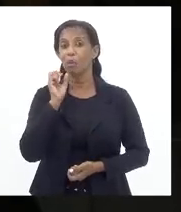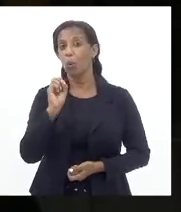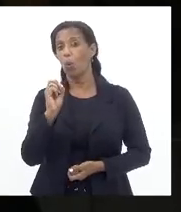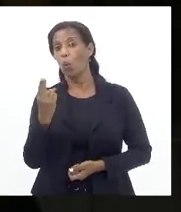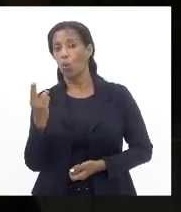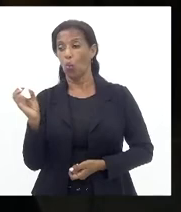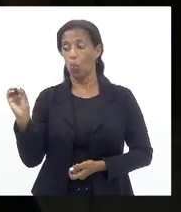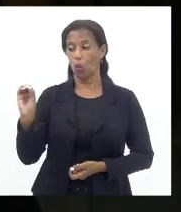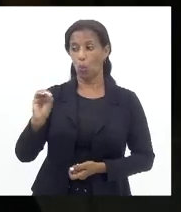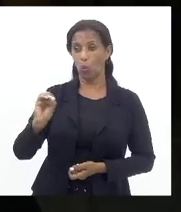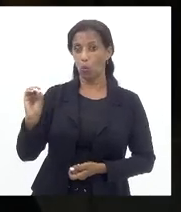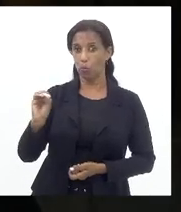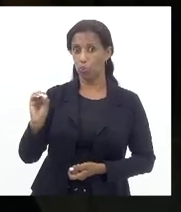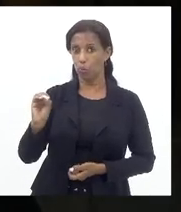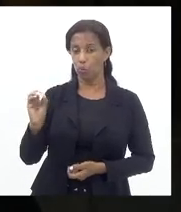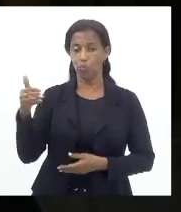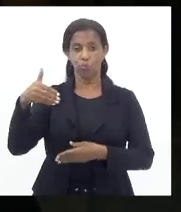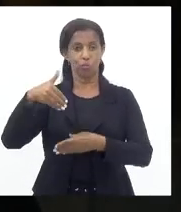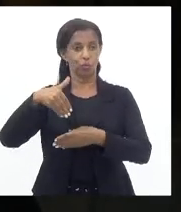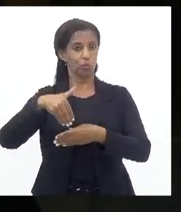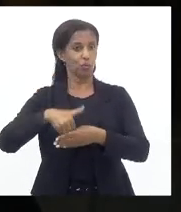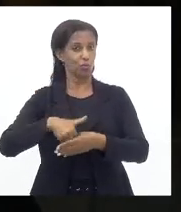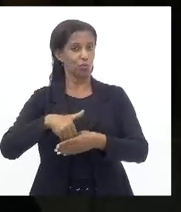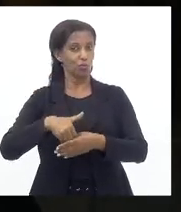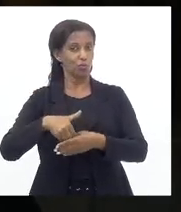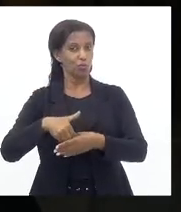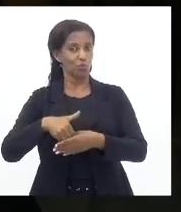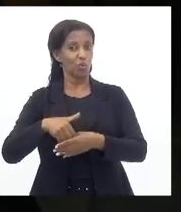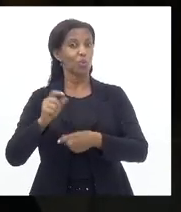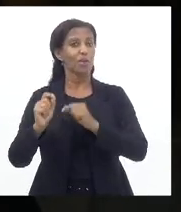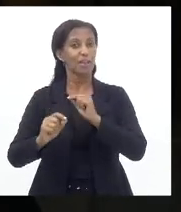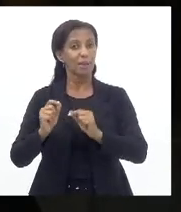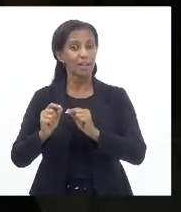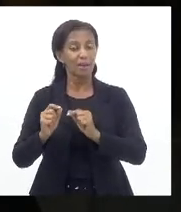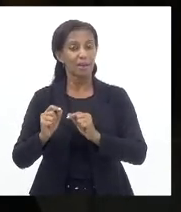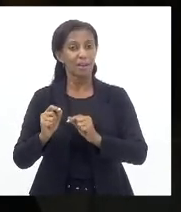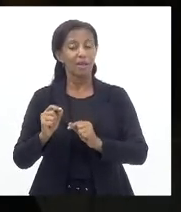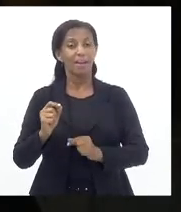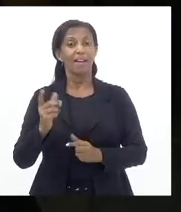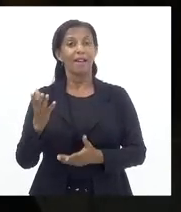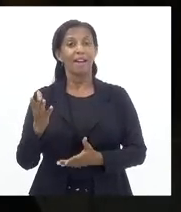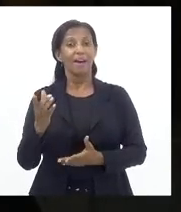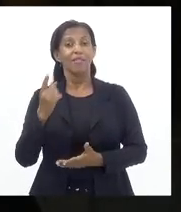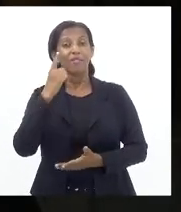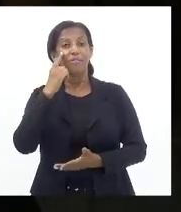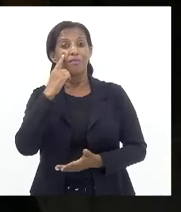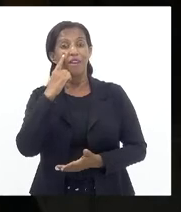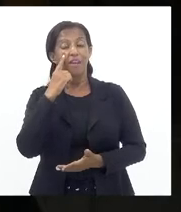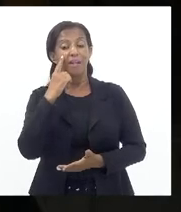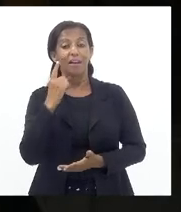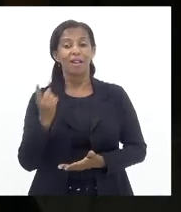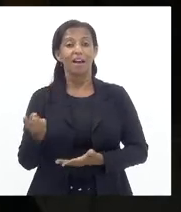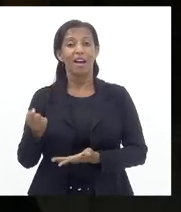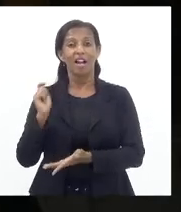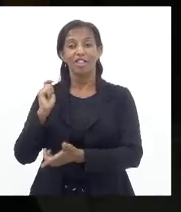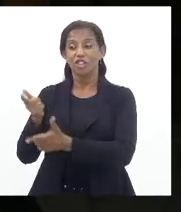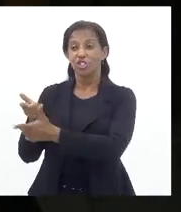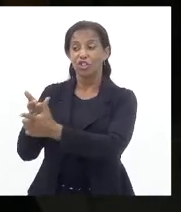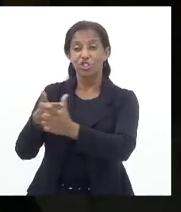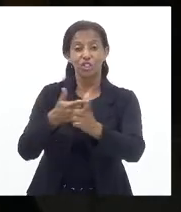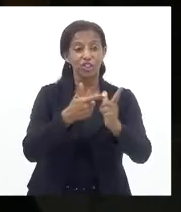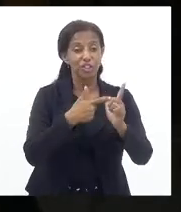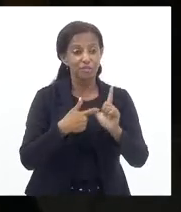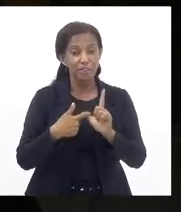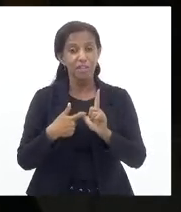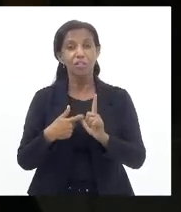Que votar As contas Do governador Do cassado E do